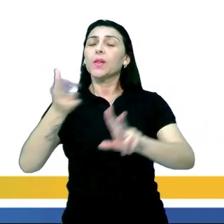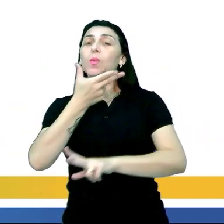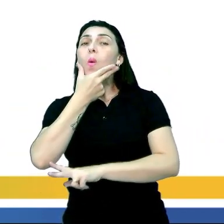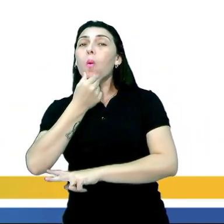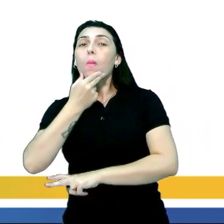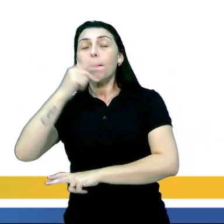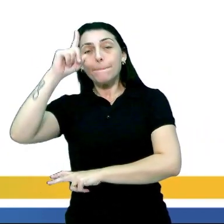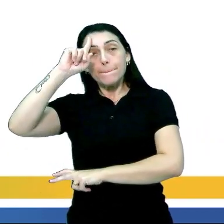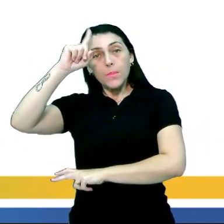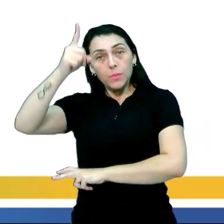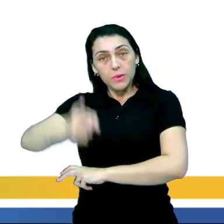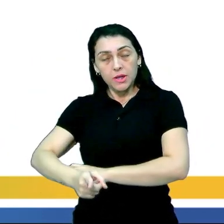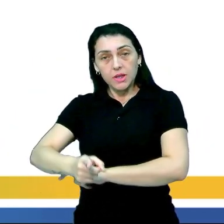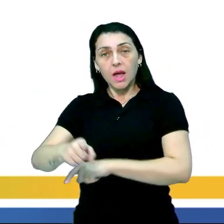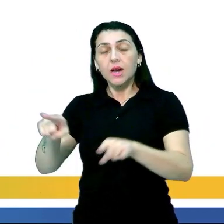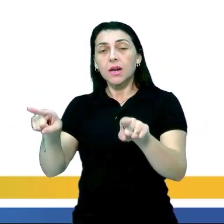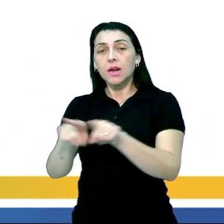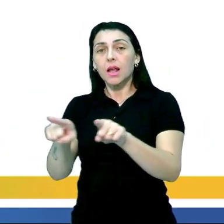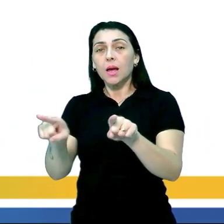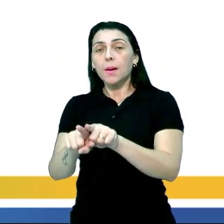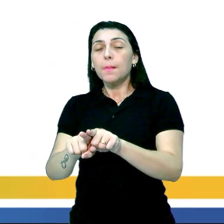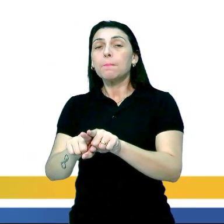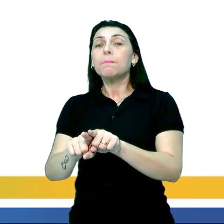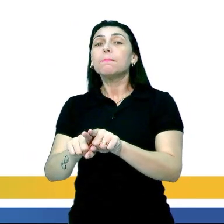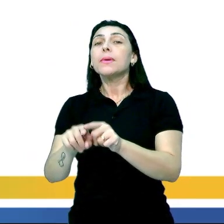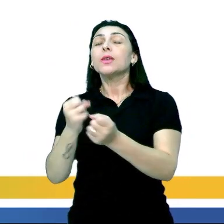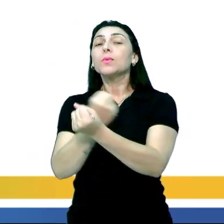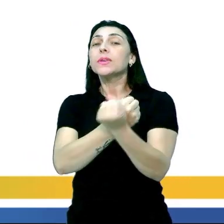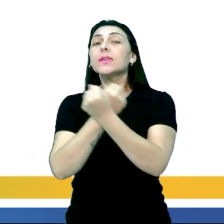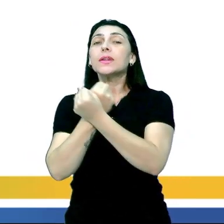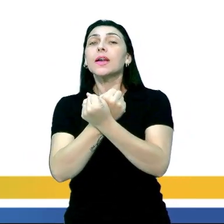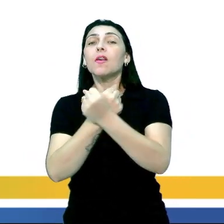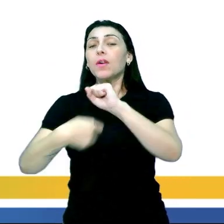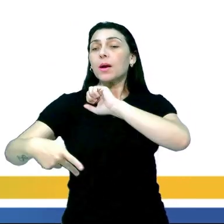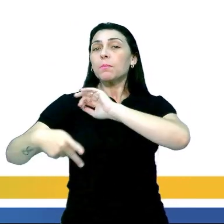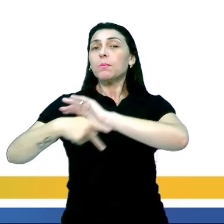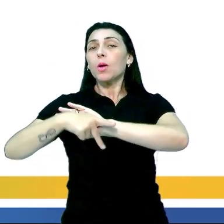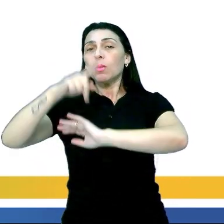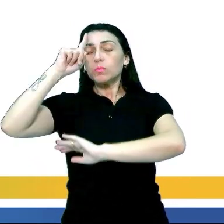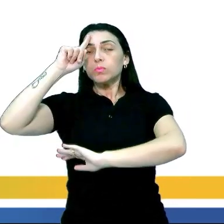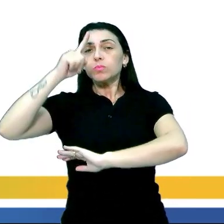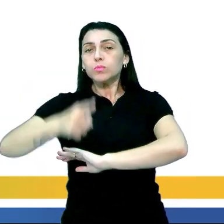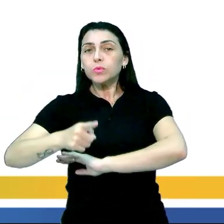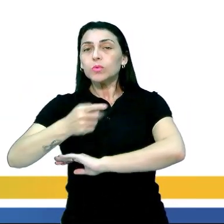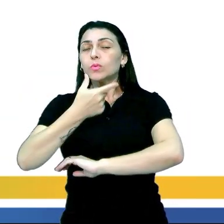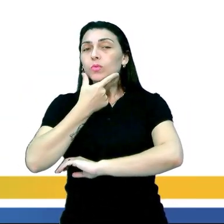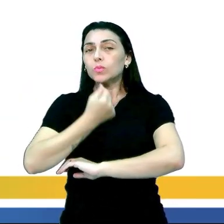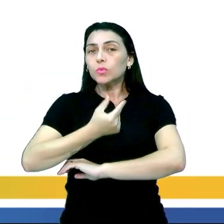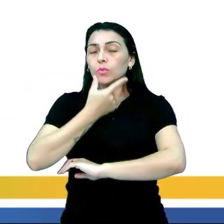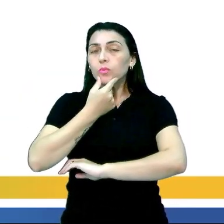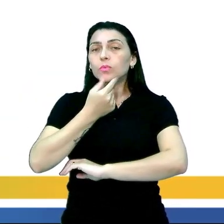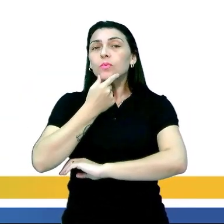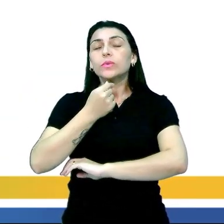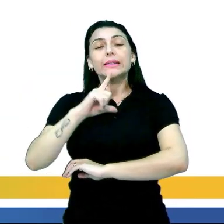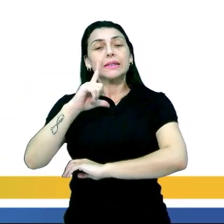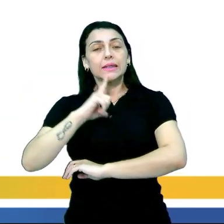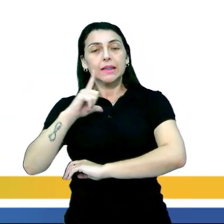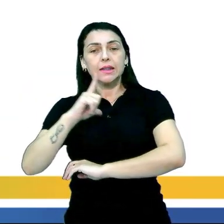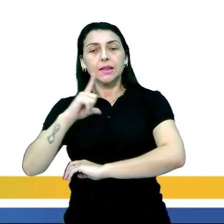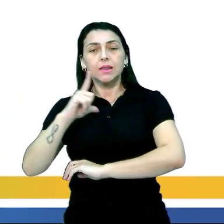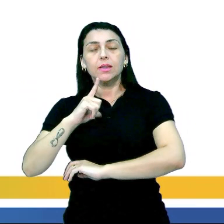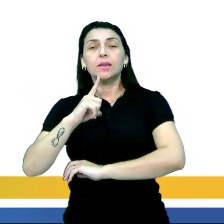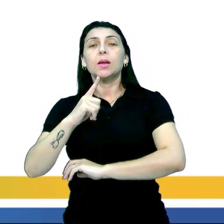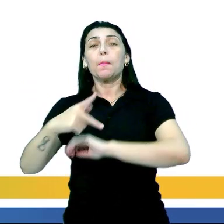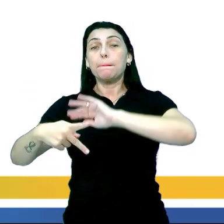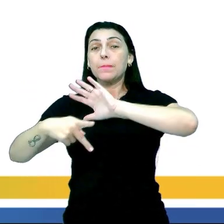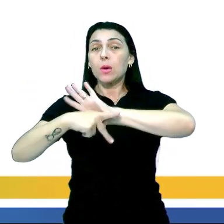diferenciação entre senhores. Percebam que ao lado da palavra senhores, nós temos aí, ó,